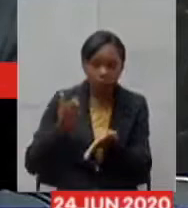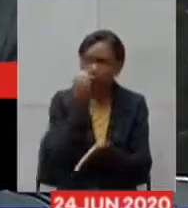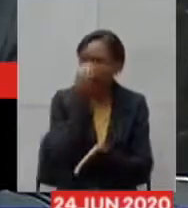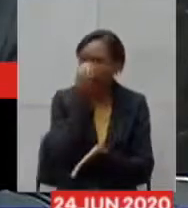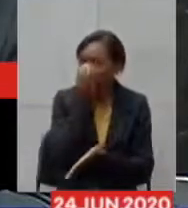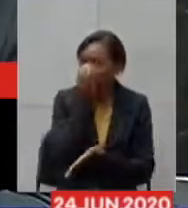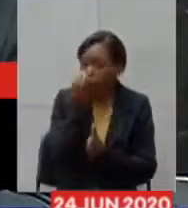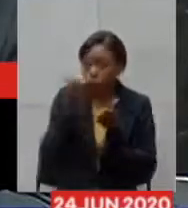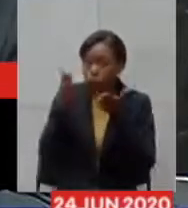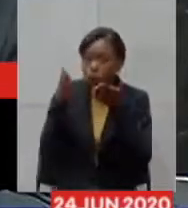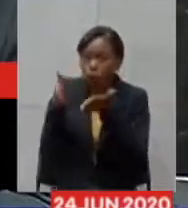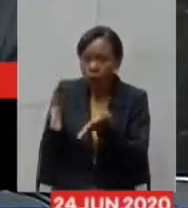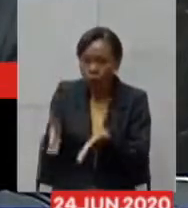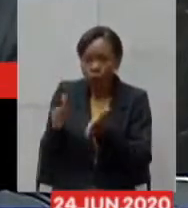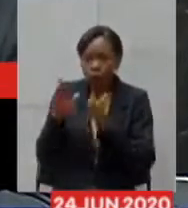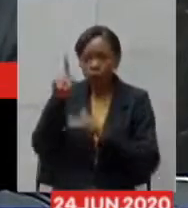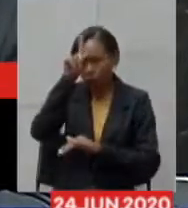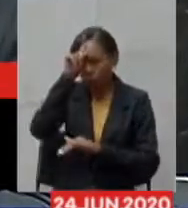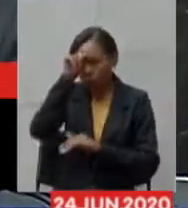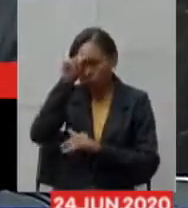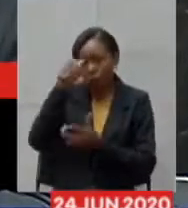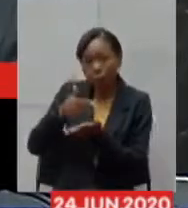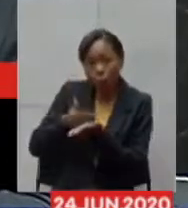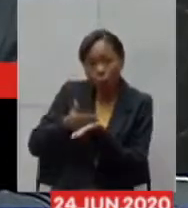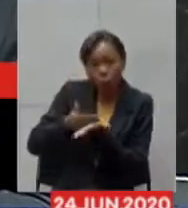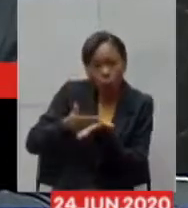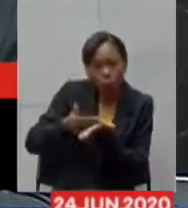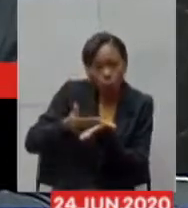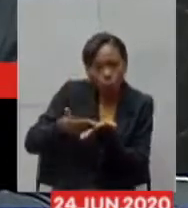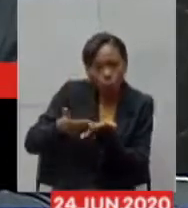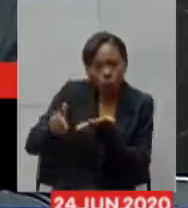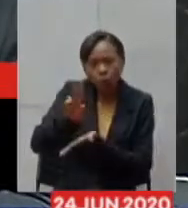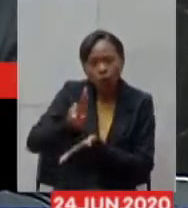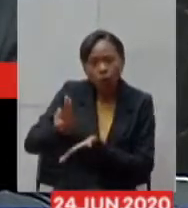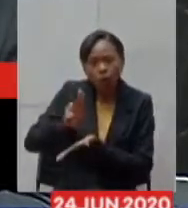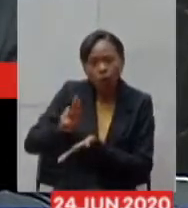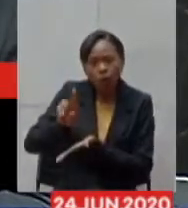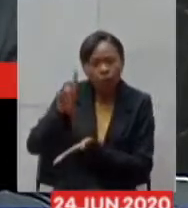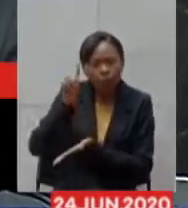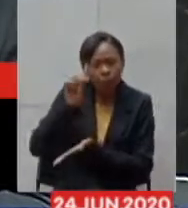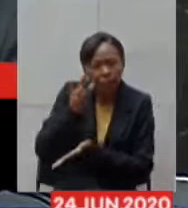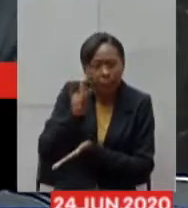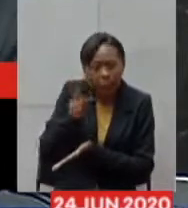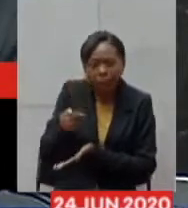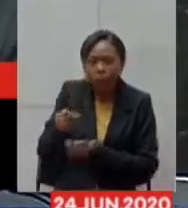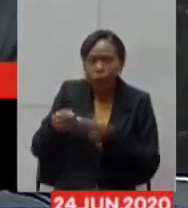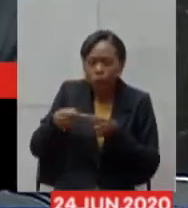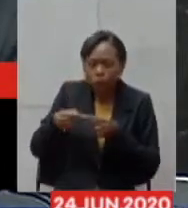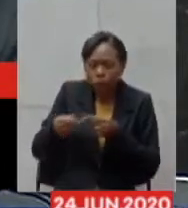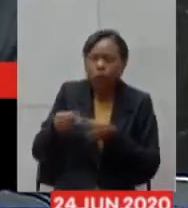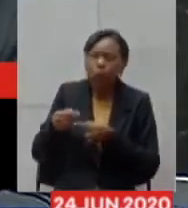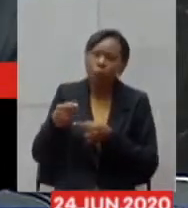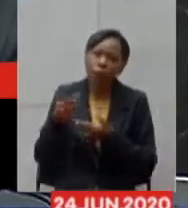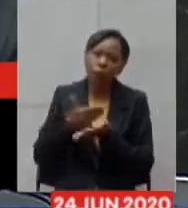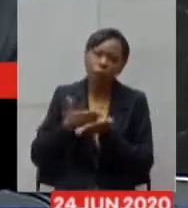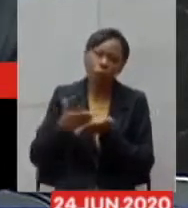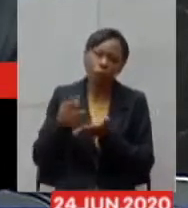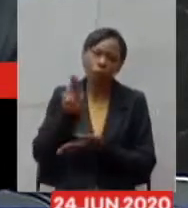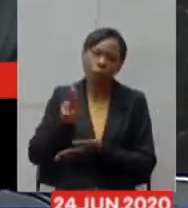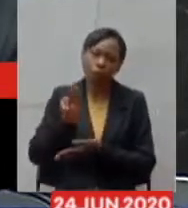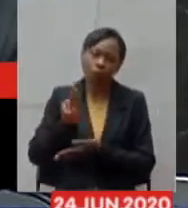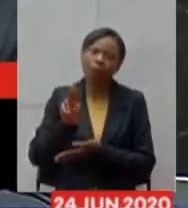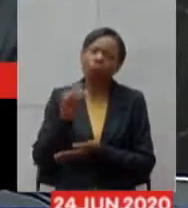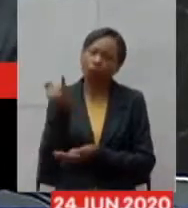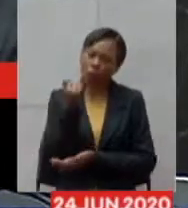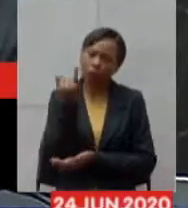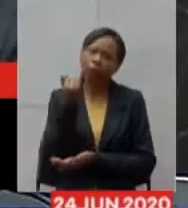em operação no máximo em sete dias isso para nós é muito importante porque neste momento nós evitamos ao